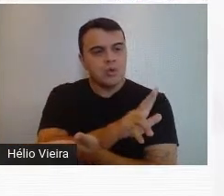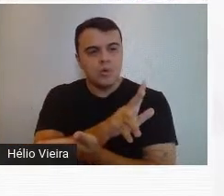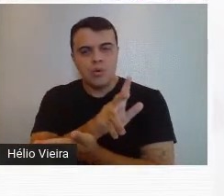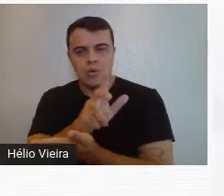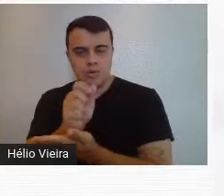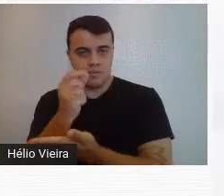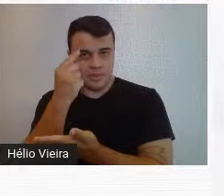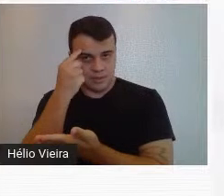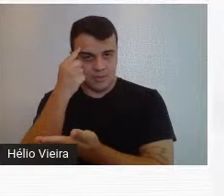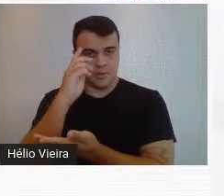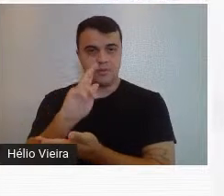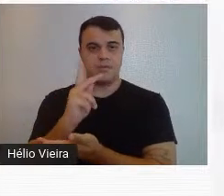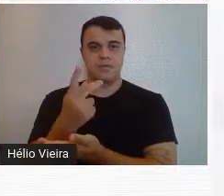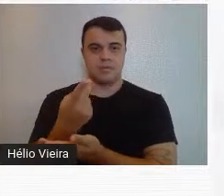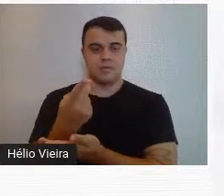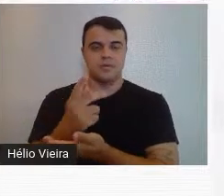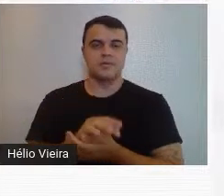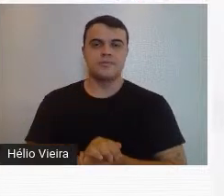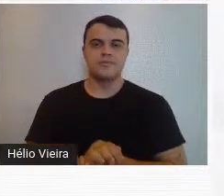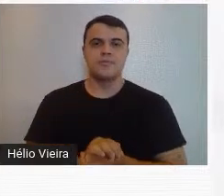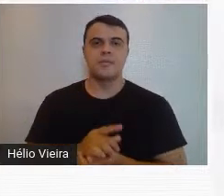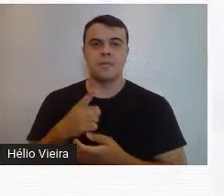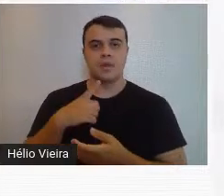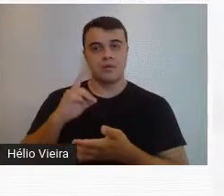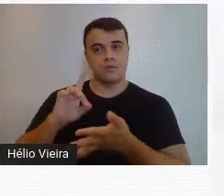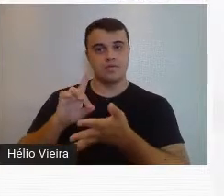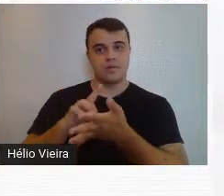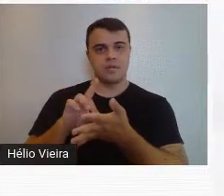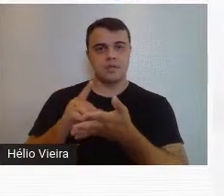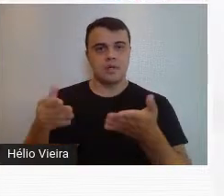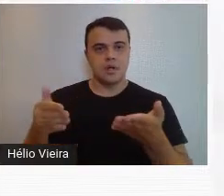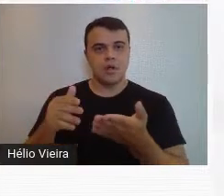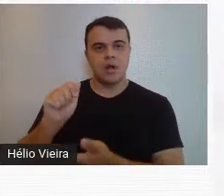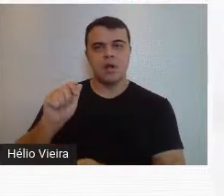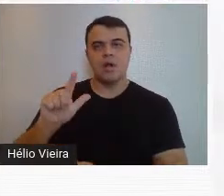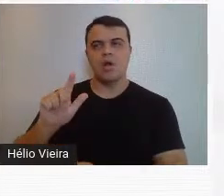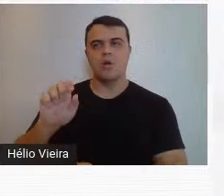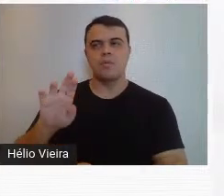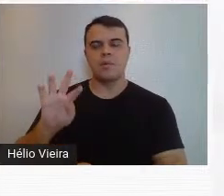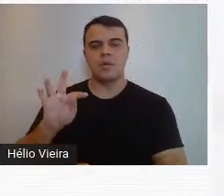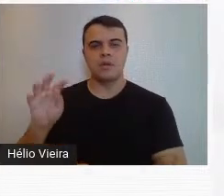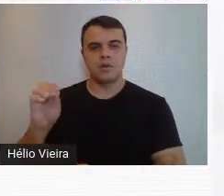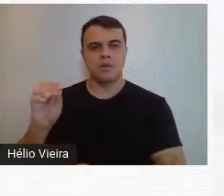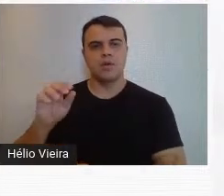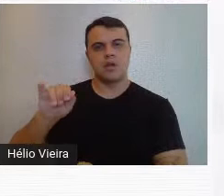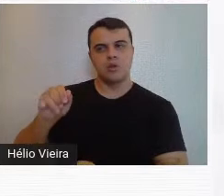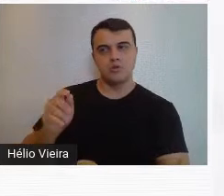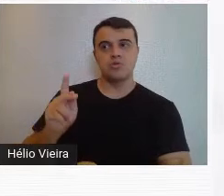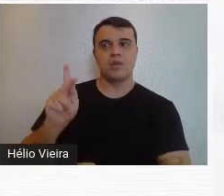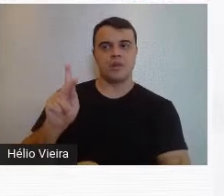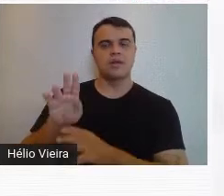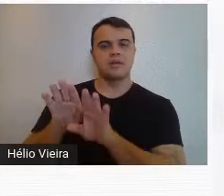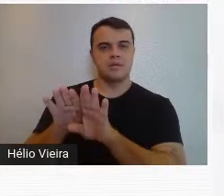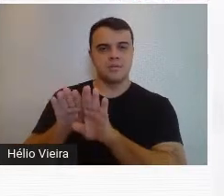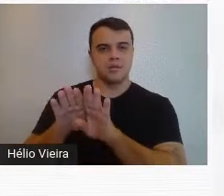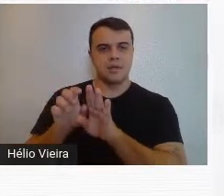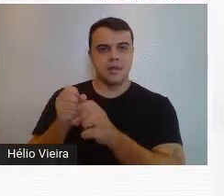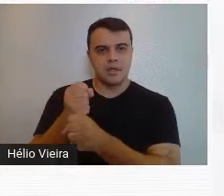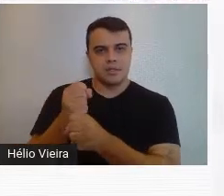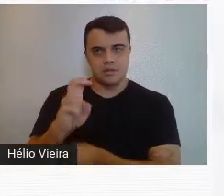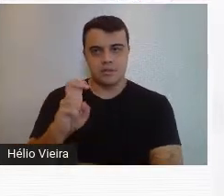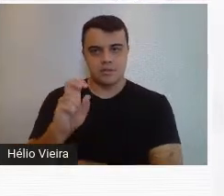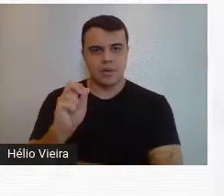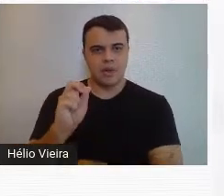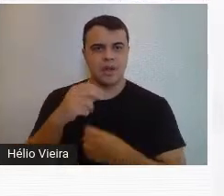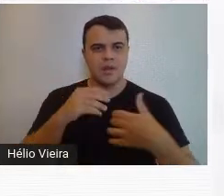pensamento em Belo Horizonte e com a vinda realmente do Alberto da Veiga Guignari e o JK, e aí chegamos na década de 50,